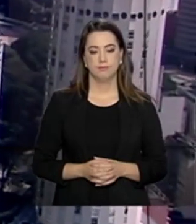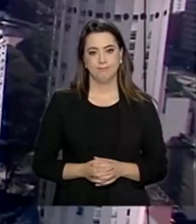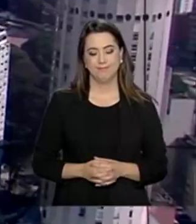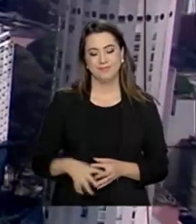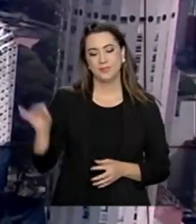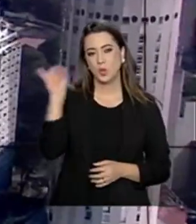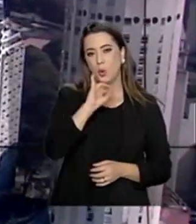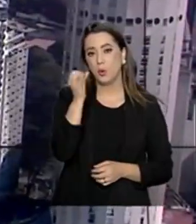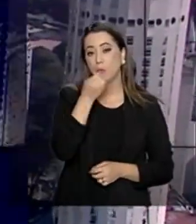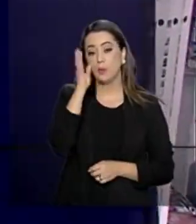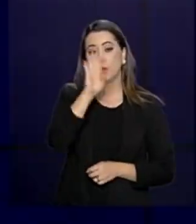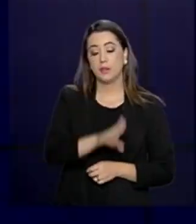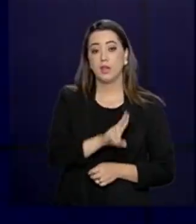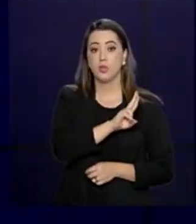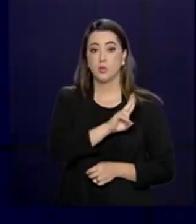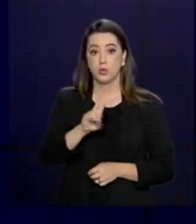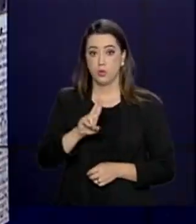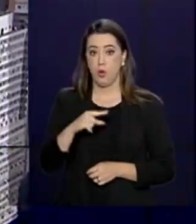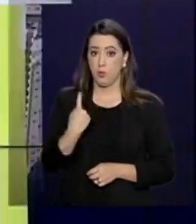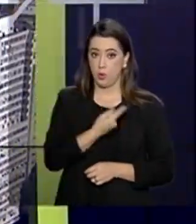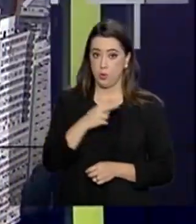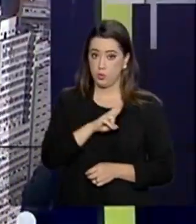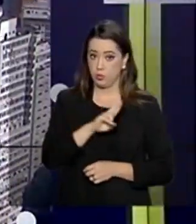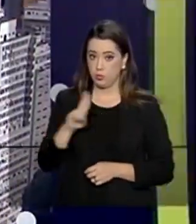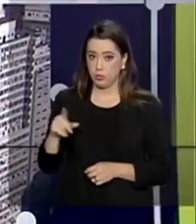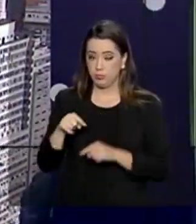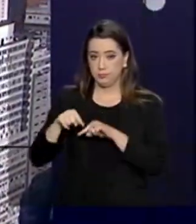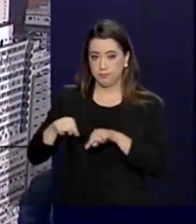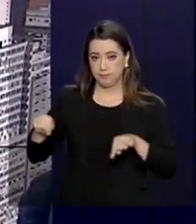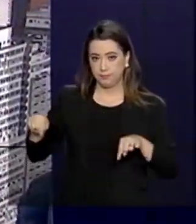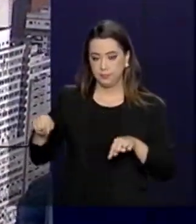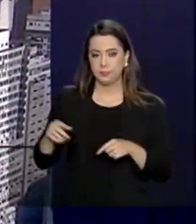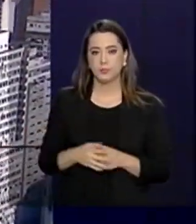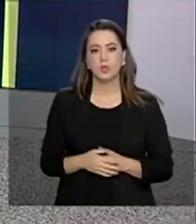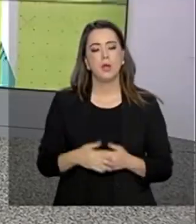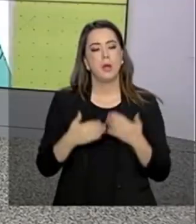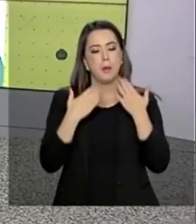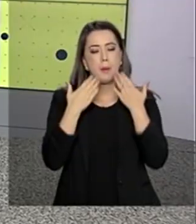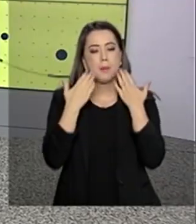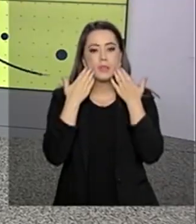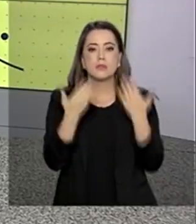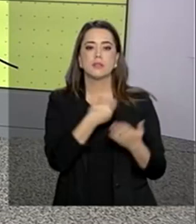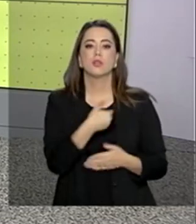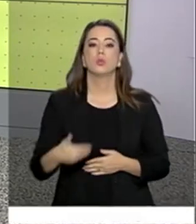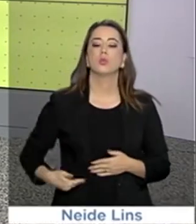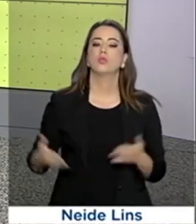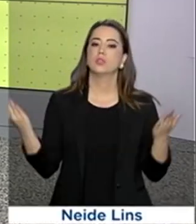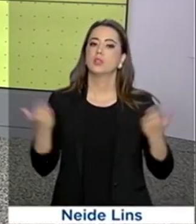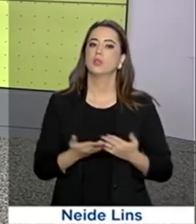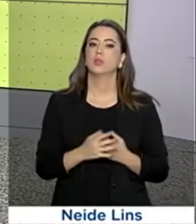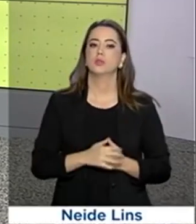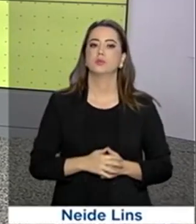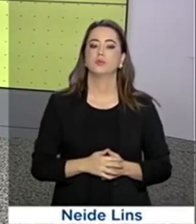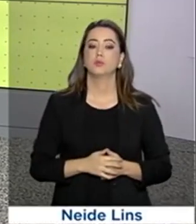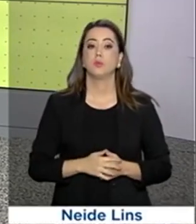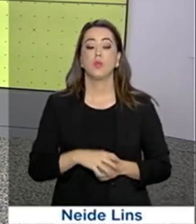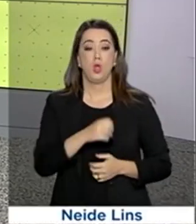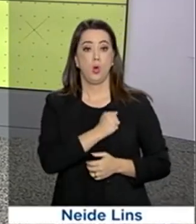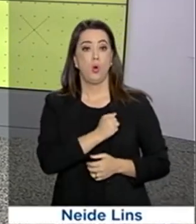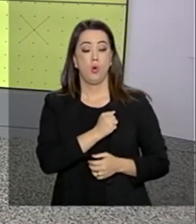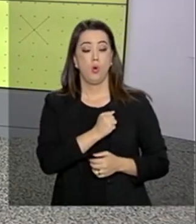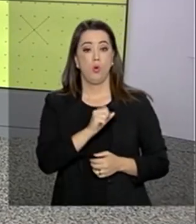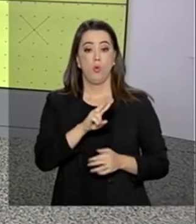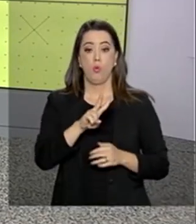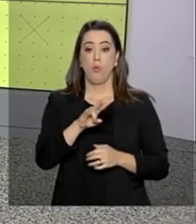Olá, boa tarde. Eu sou Roberto Camargo e estamos no ar com o Governo Agora. O vice-presidente Hamilton Mourão está a